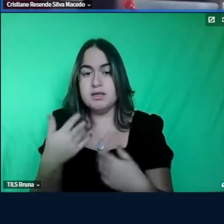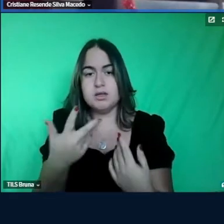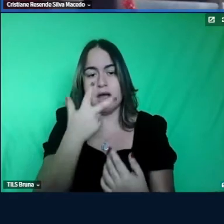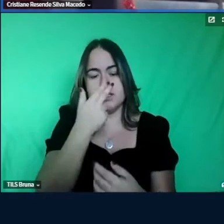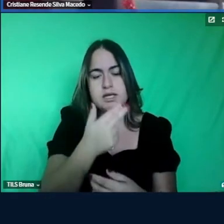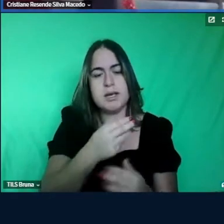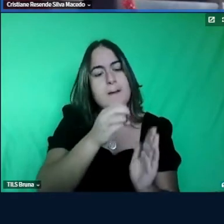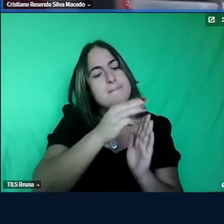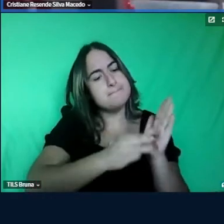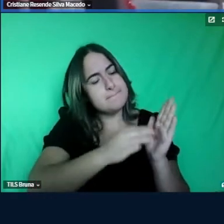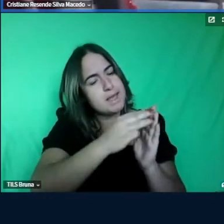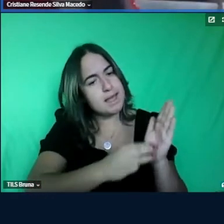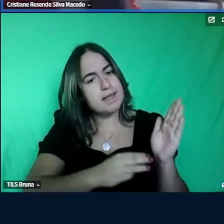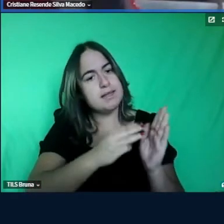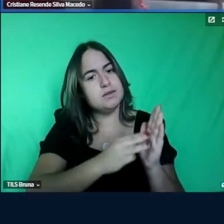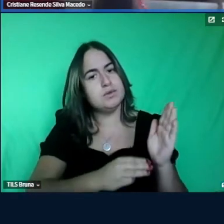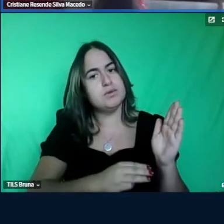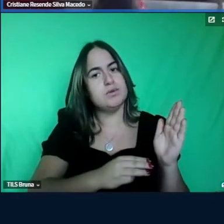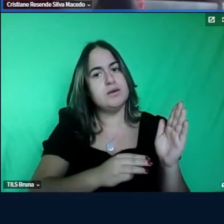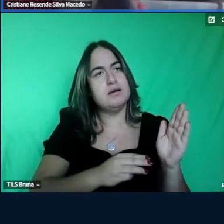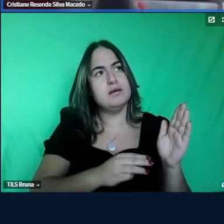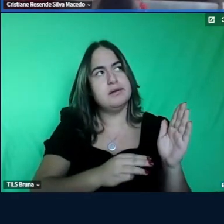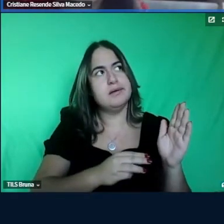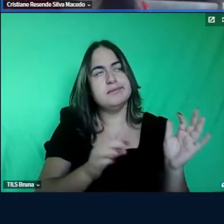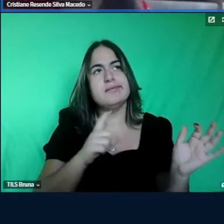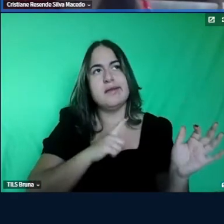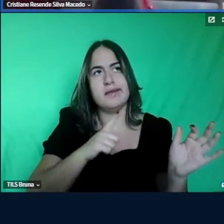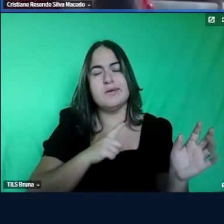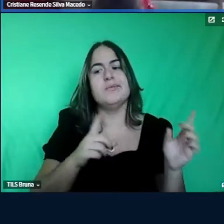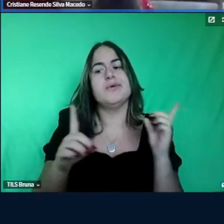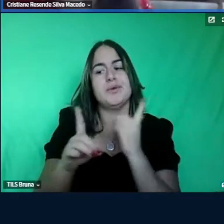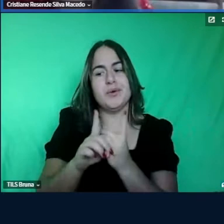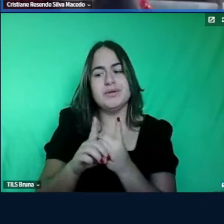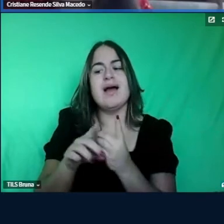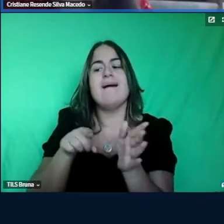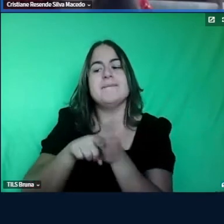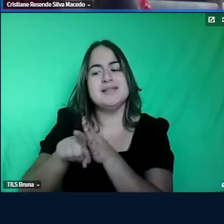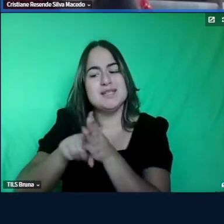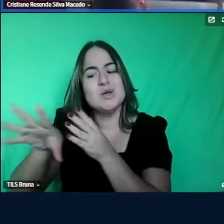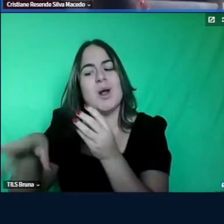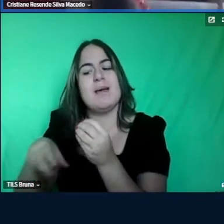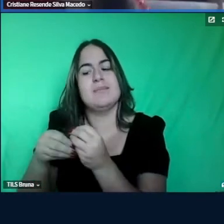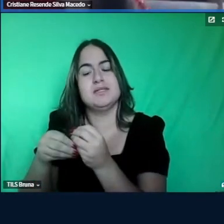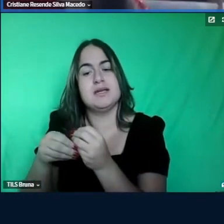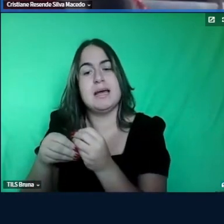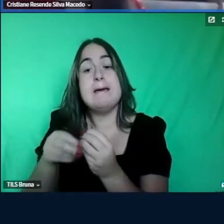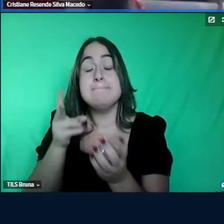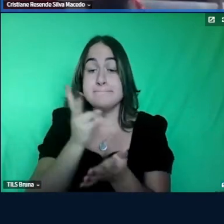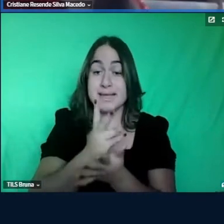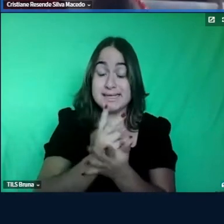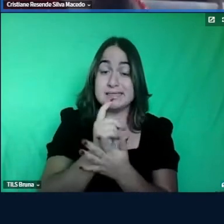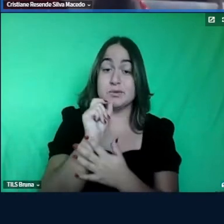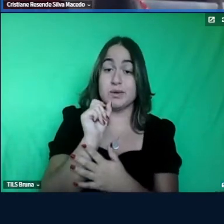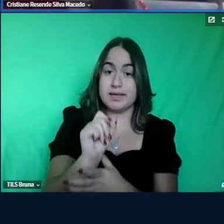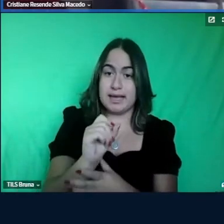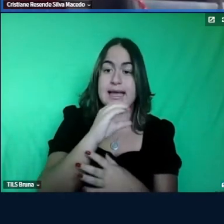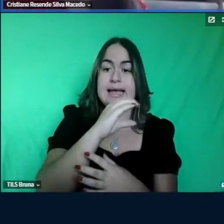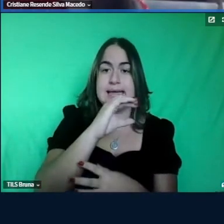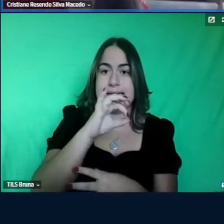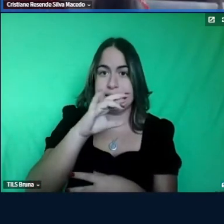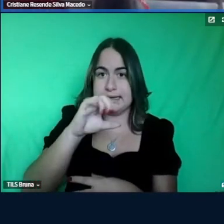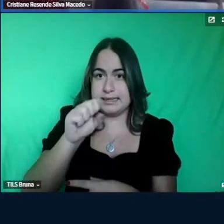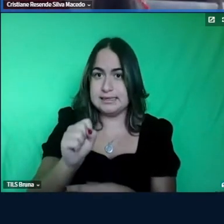a pesquisa vai mais ao encontro da pesquisação colaborativa por isso eu estou aqui Cristiane